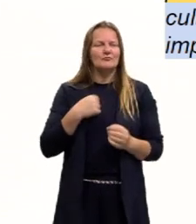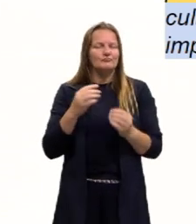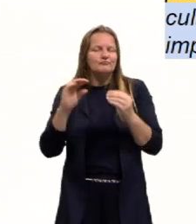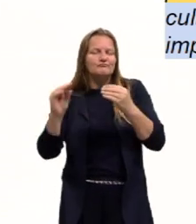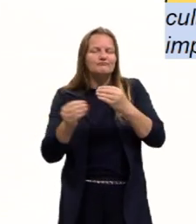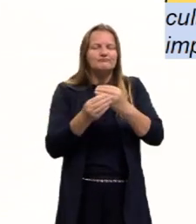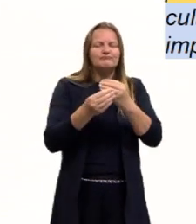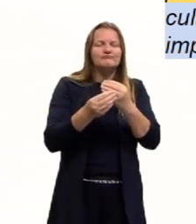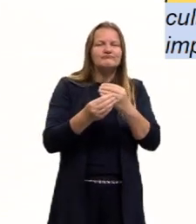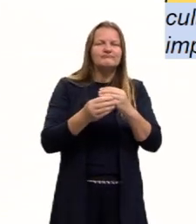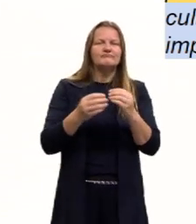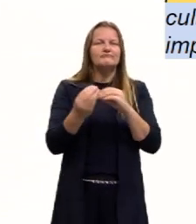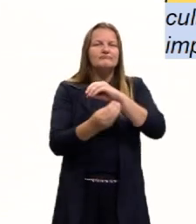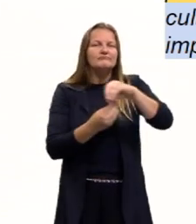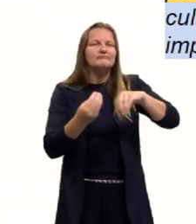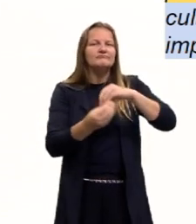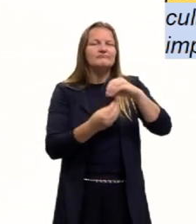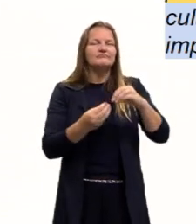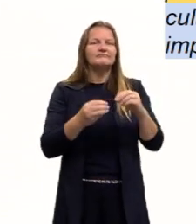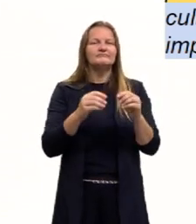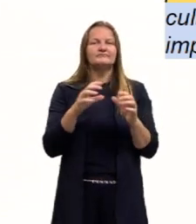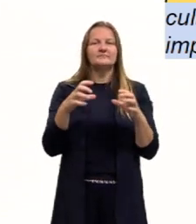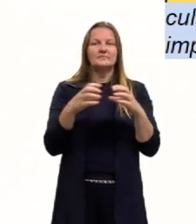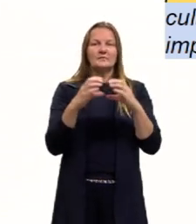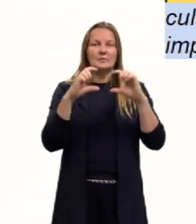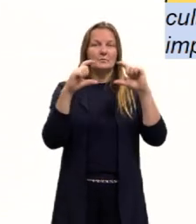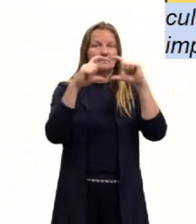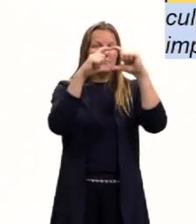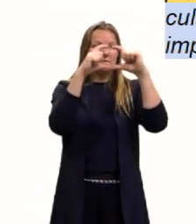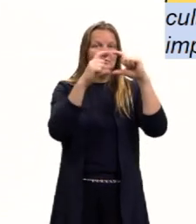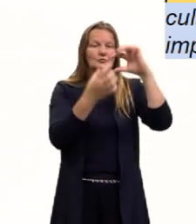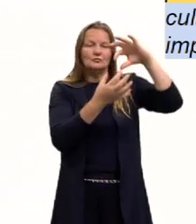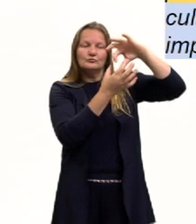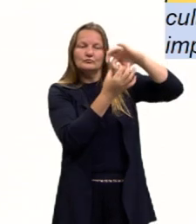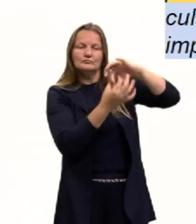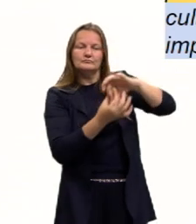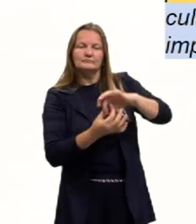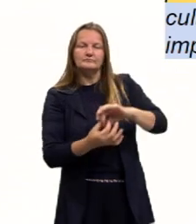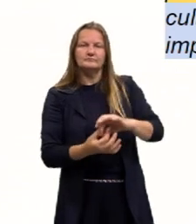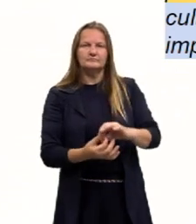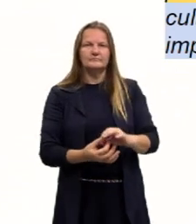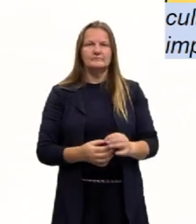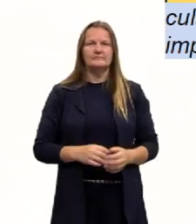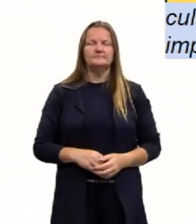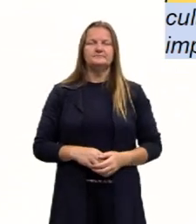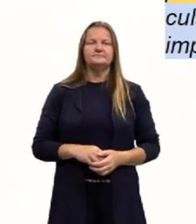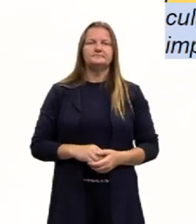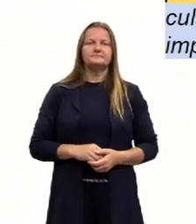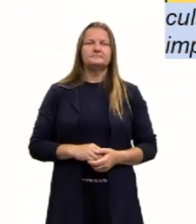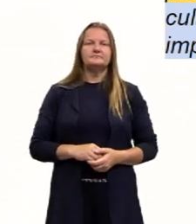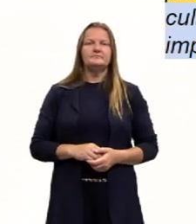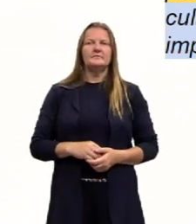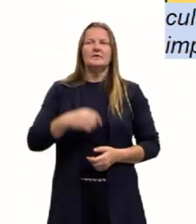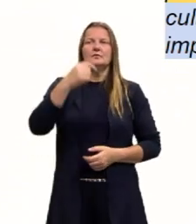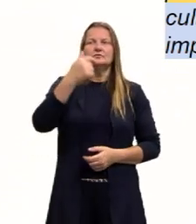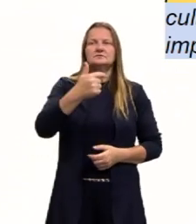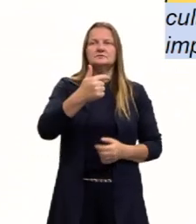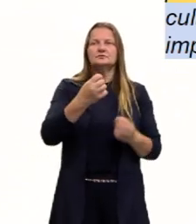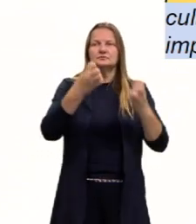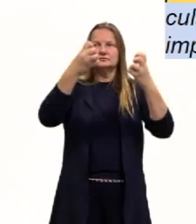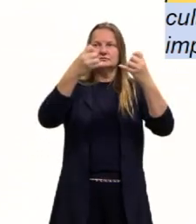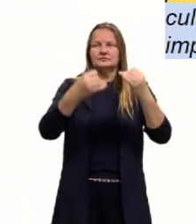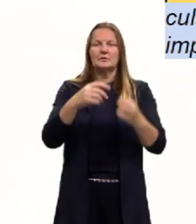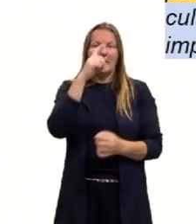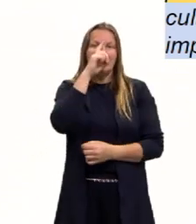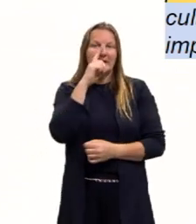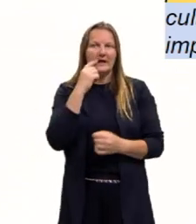sentido agora quando um período estiver para o outro, né? Então, aqui no nosso segundo período, que está destacado em